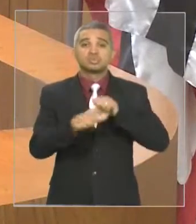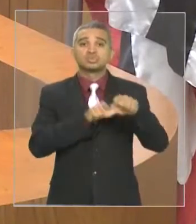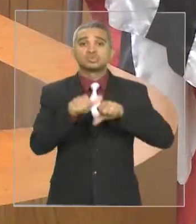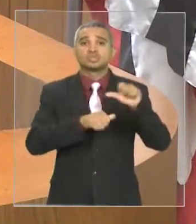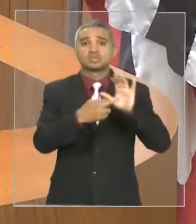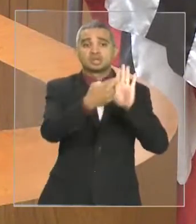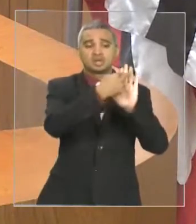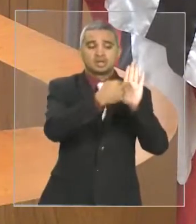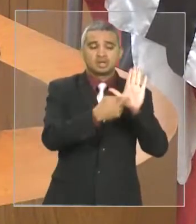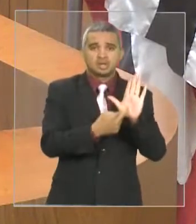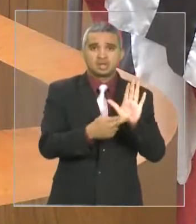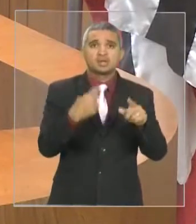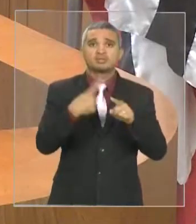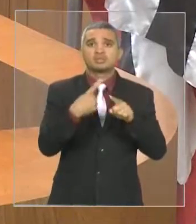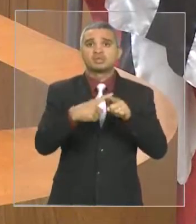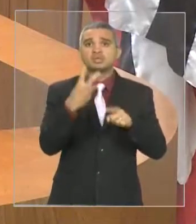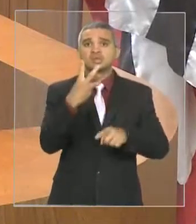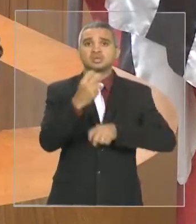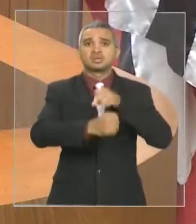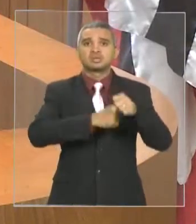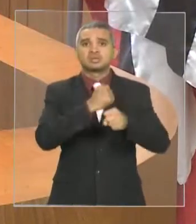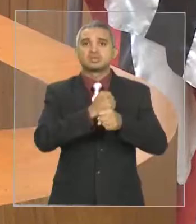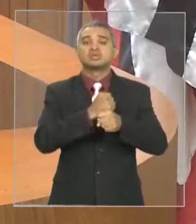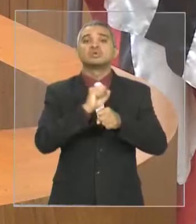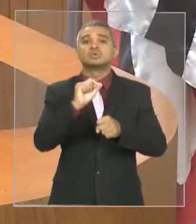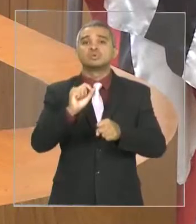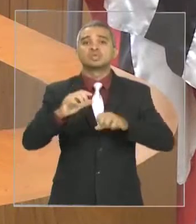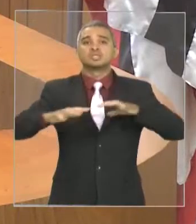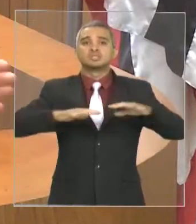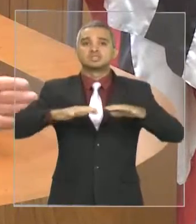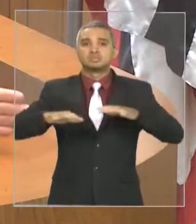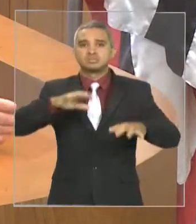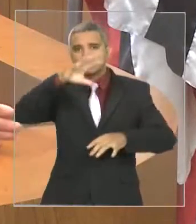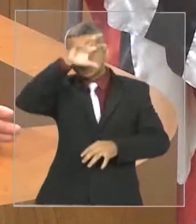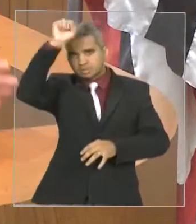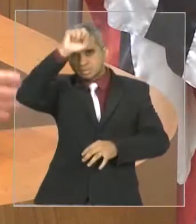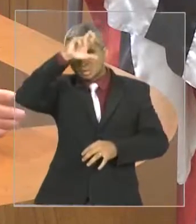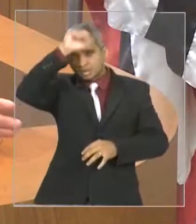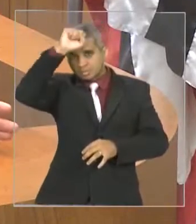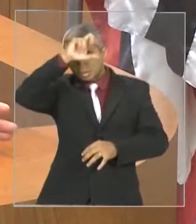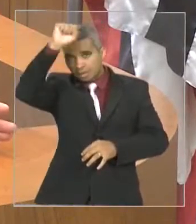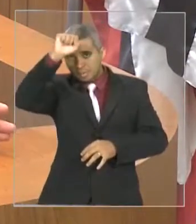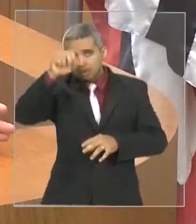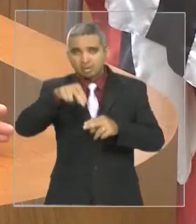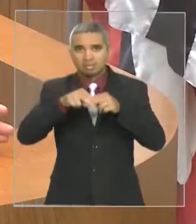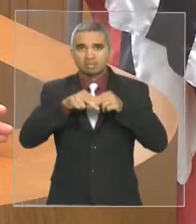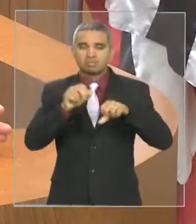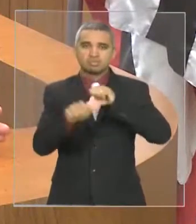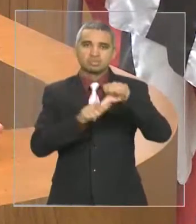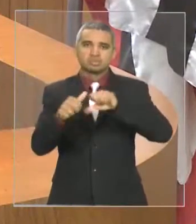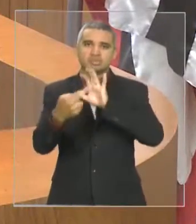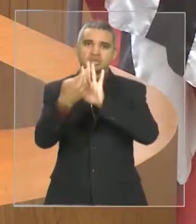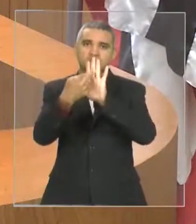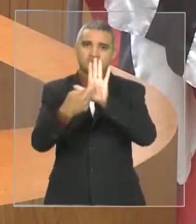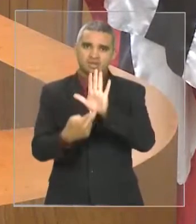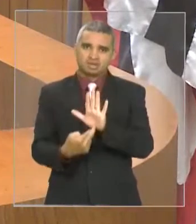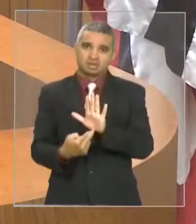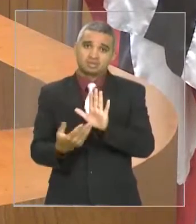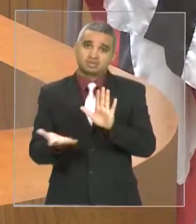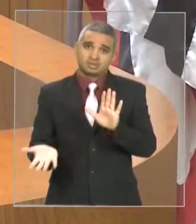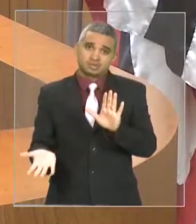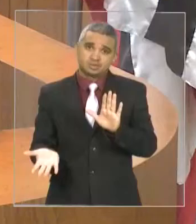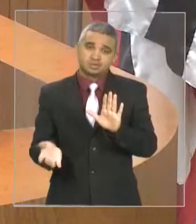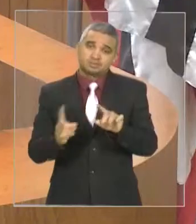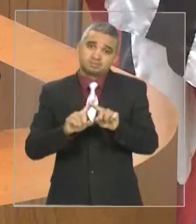três anos o Sampaio foi campeão, deputado Sousa Neto. Bota no ponto corrido. Mas se eu tenho uma forma, eu tenho um regulamento, né, do